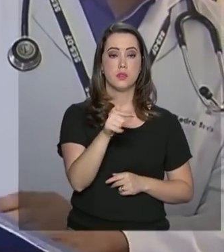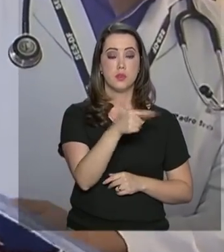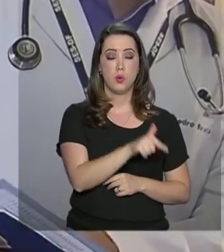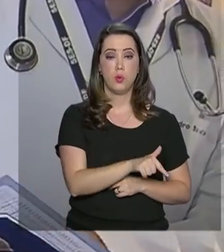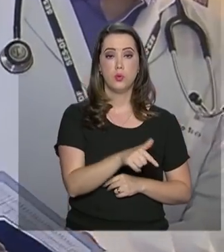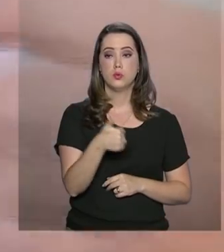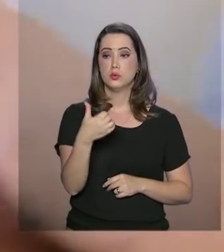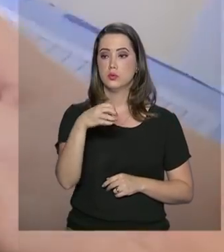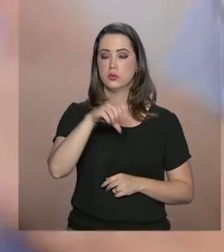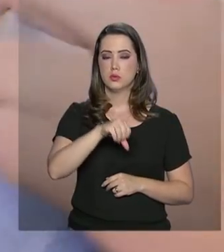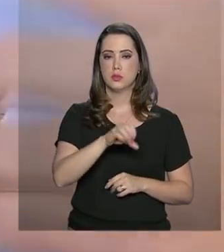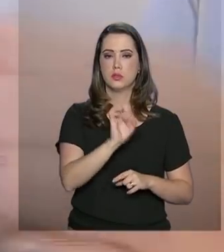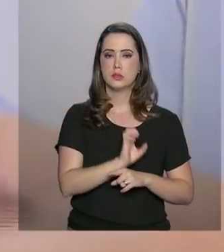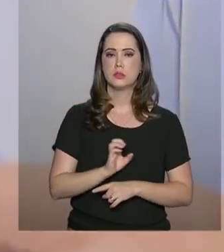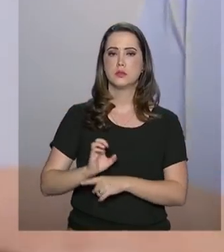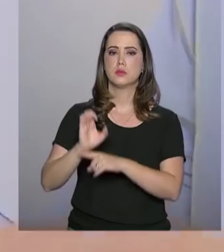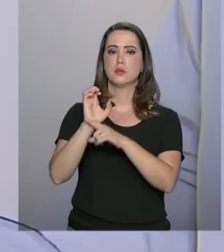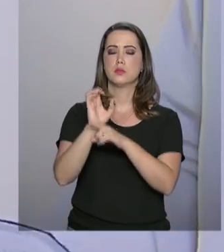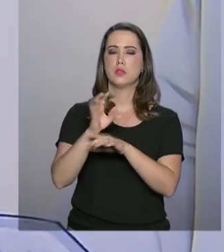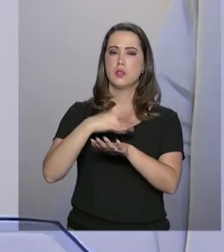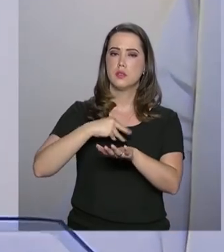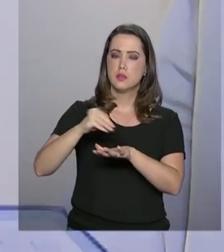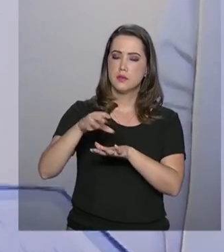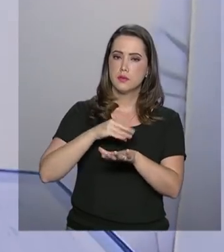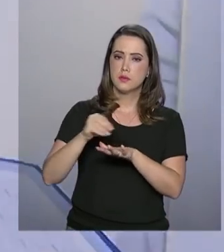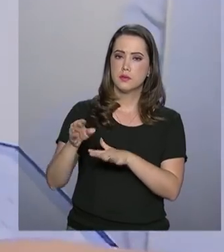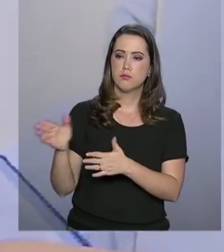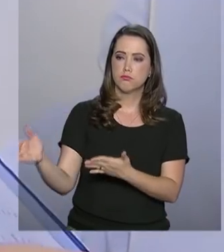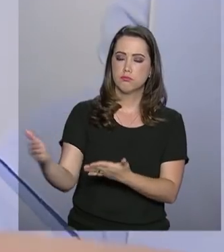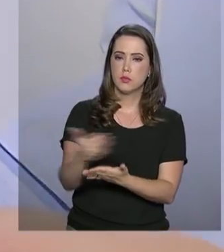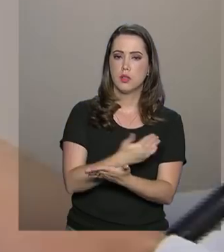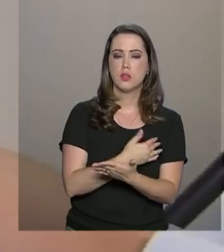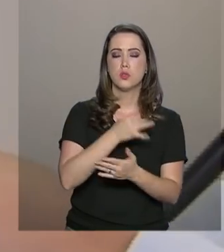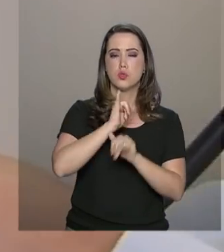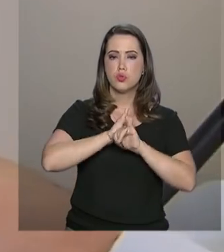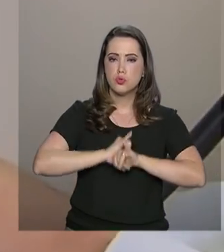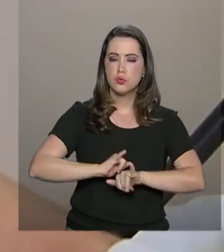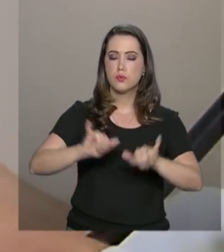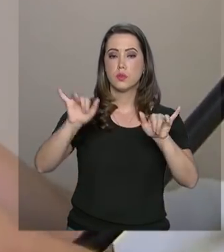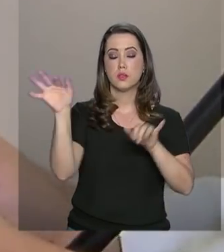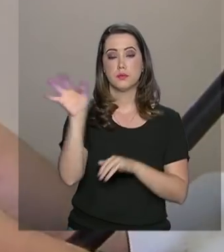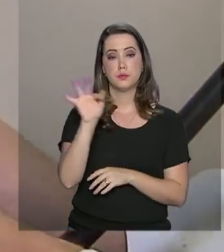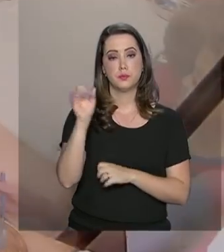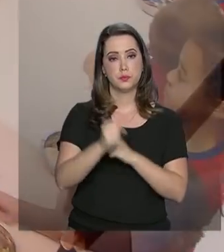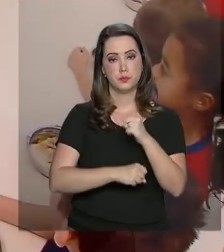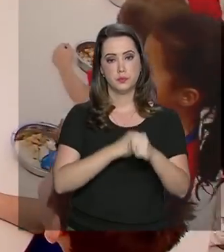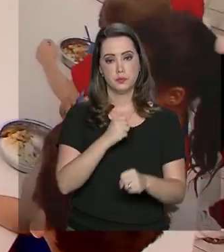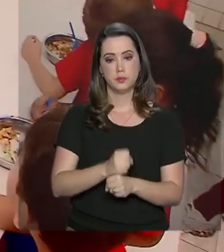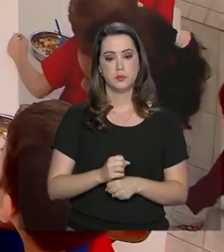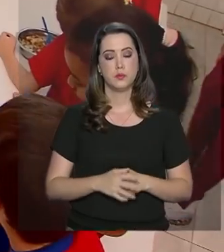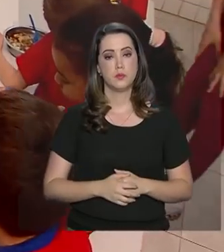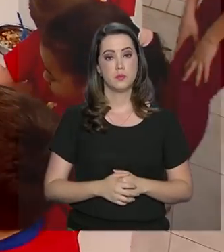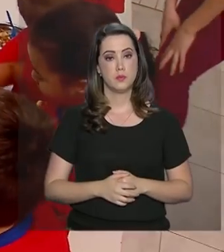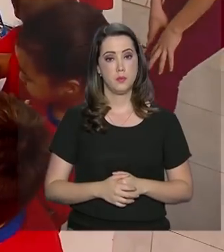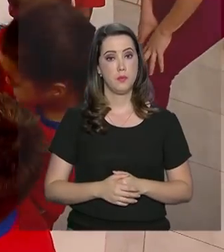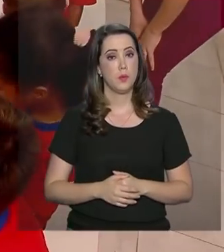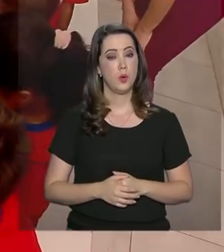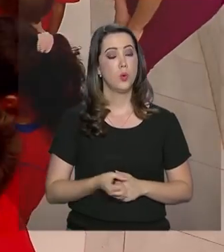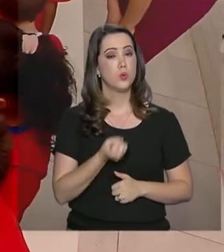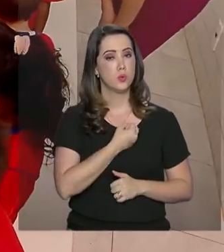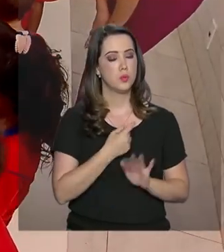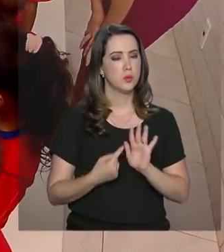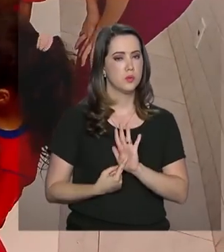19 estados. As informações colhidas começam a ser divulgadas em fevereiro do ano que vem. Os dados vão revelar